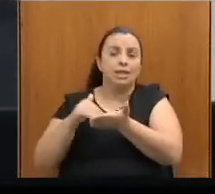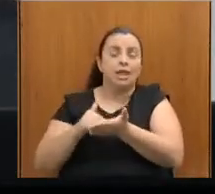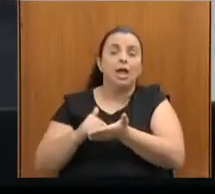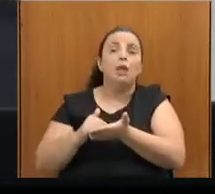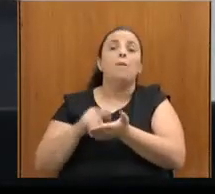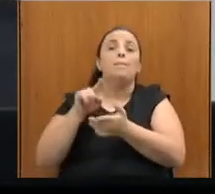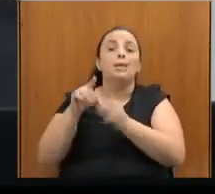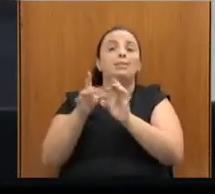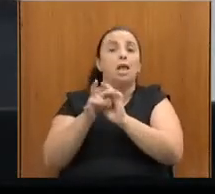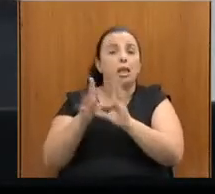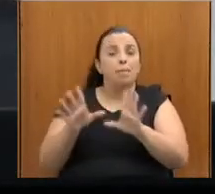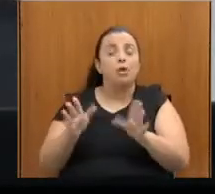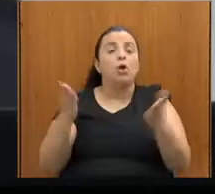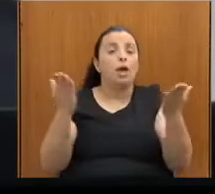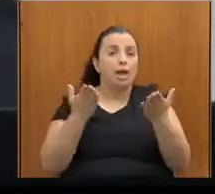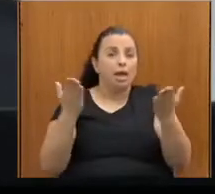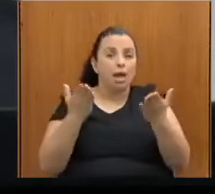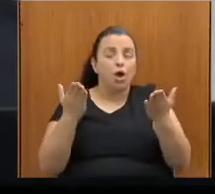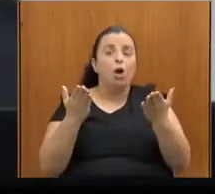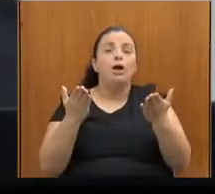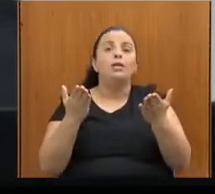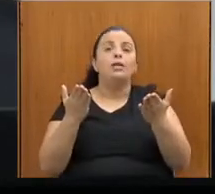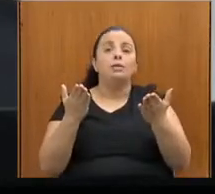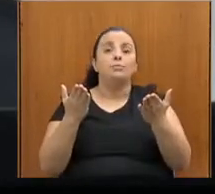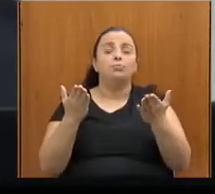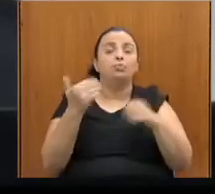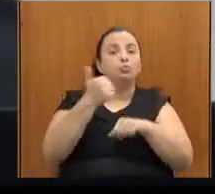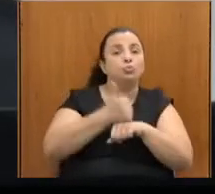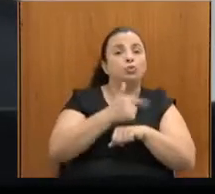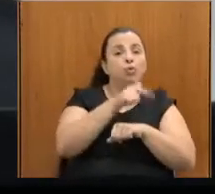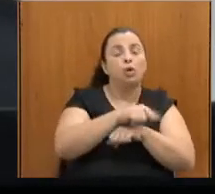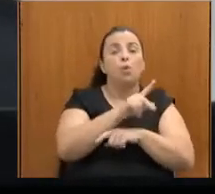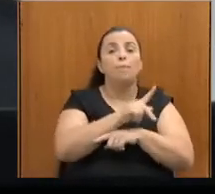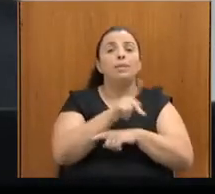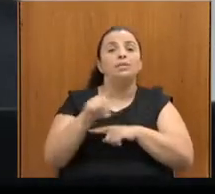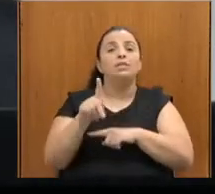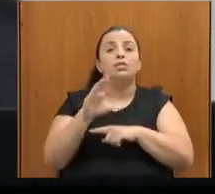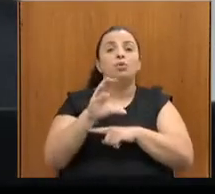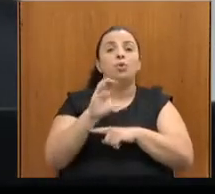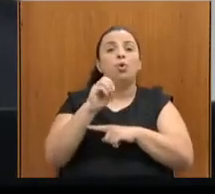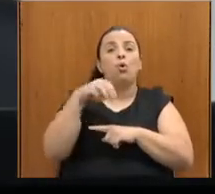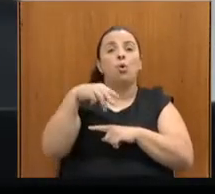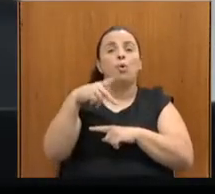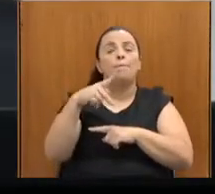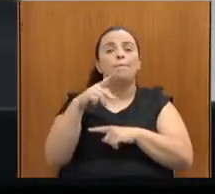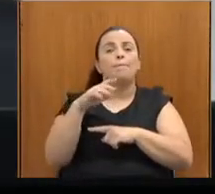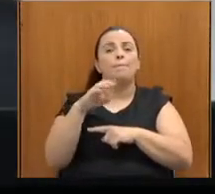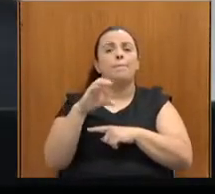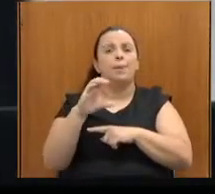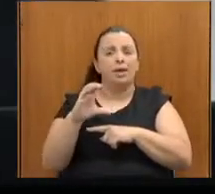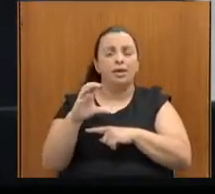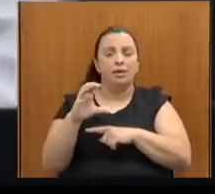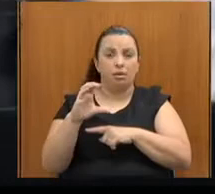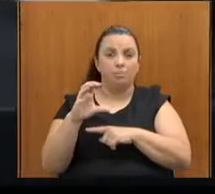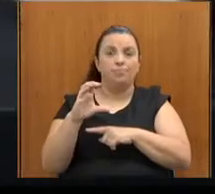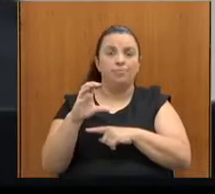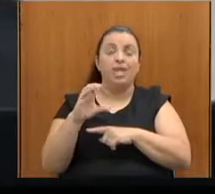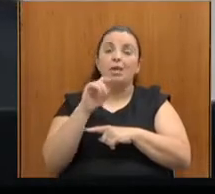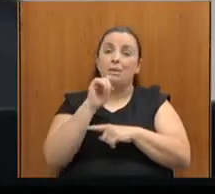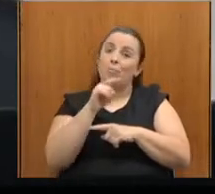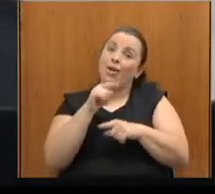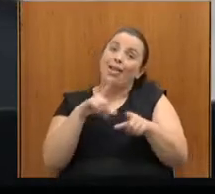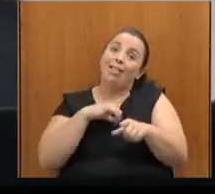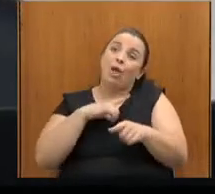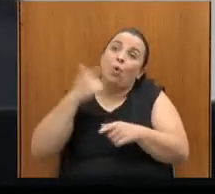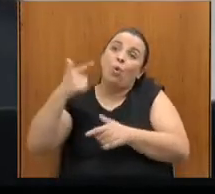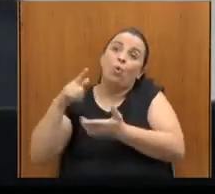passasse em primeiro momento para o nosso presidente do Compede, Roberto Carlos, tem um outro compromisso, então ele não vai poder